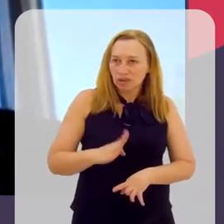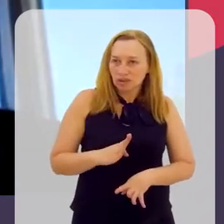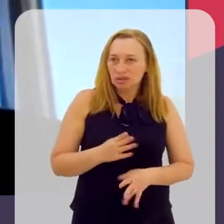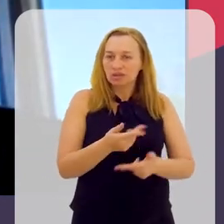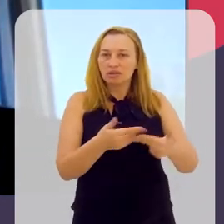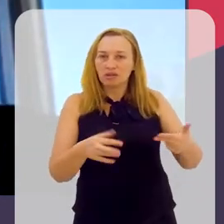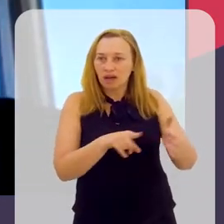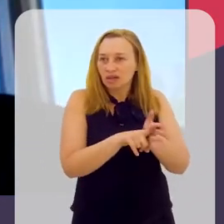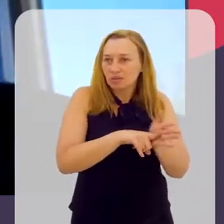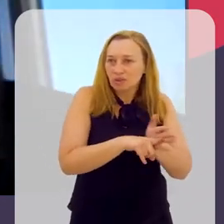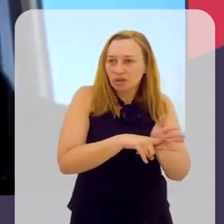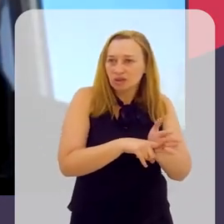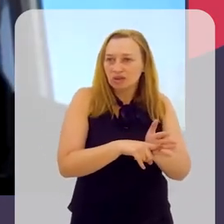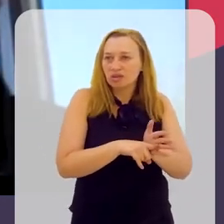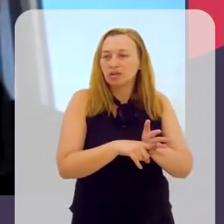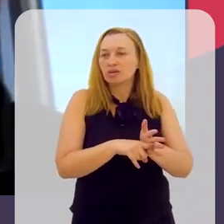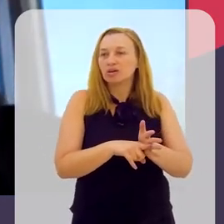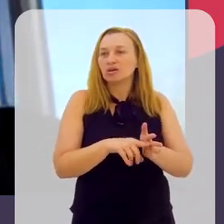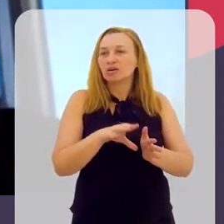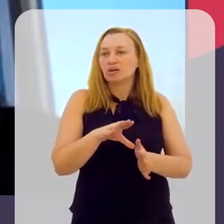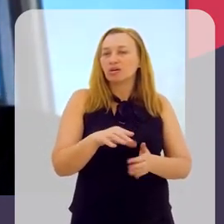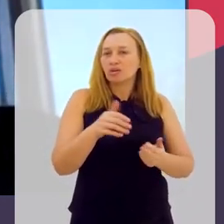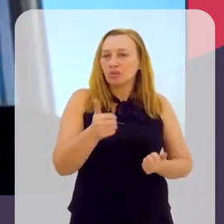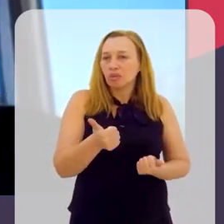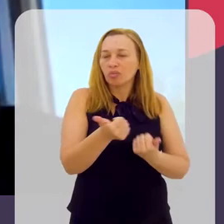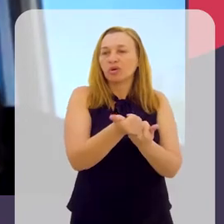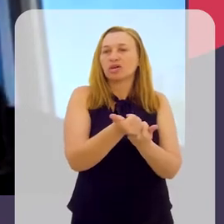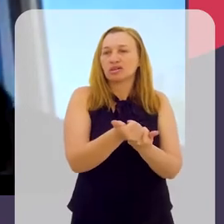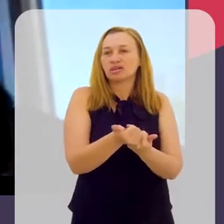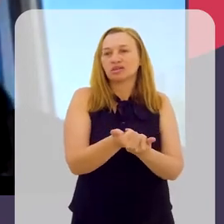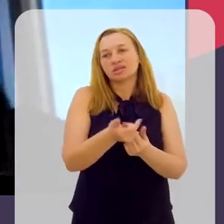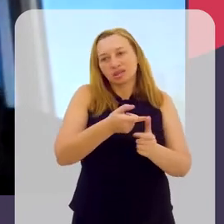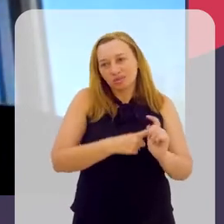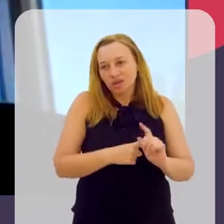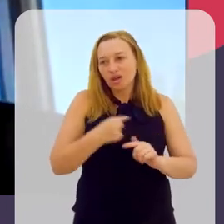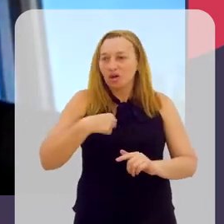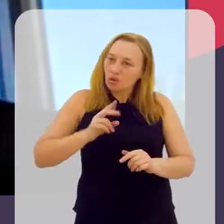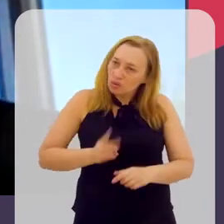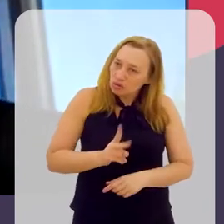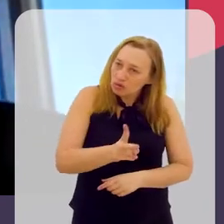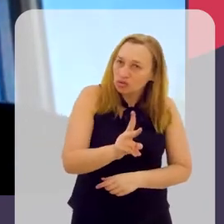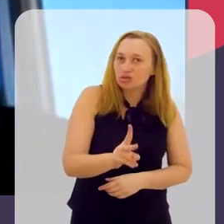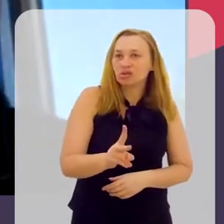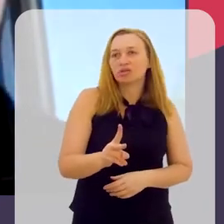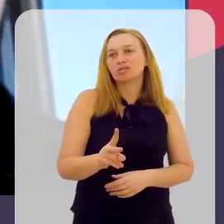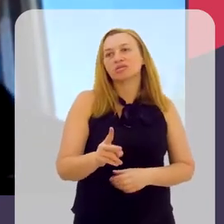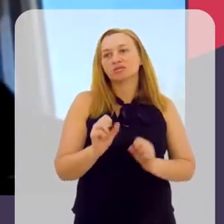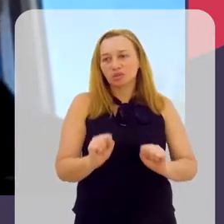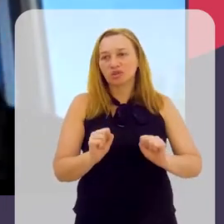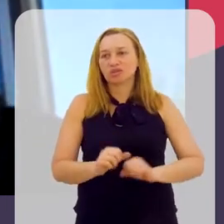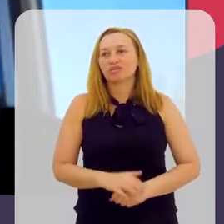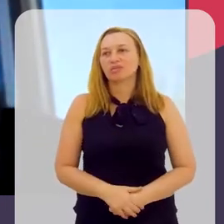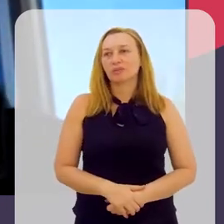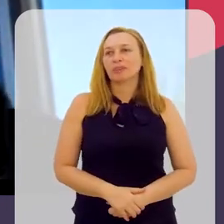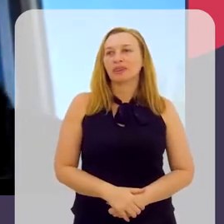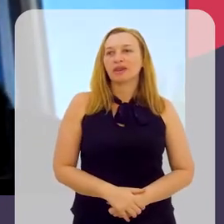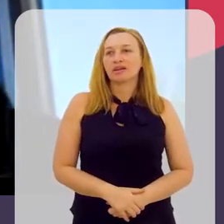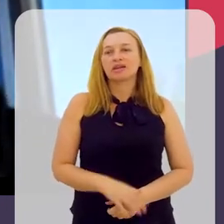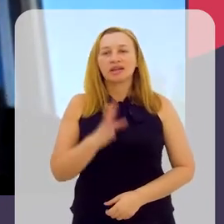Brasil, de várias pesquisas como colaborador e, se depender de mim, eu vou continuar enquanto for possível.